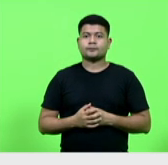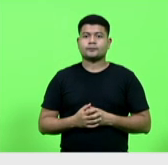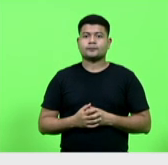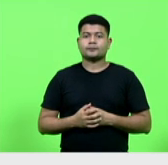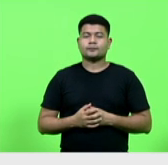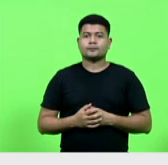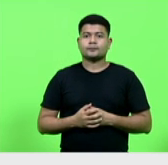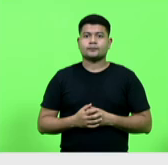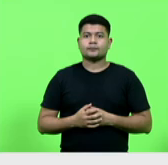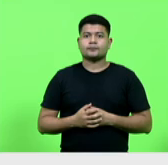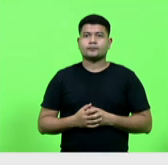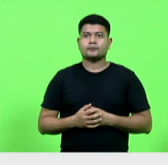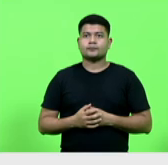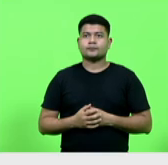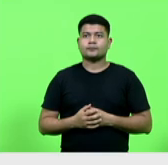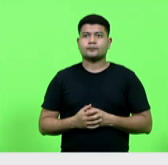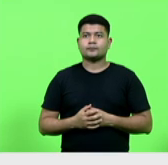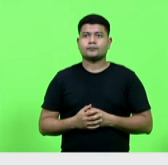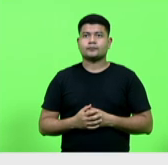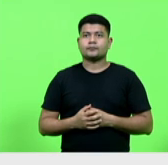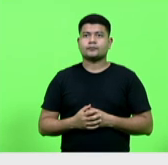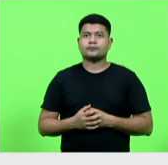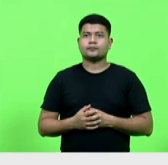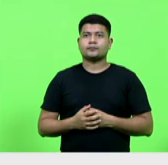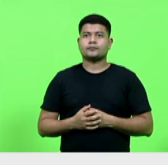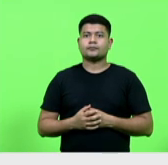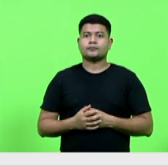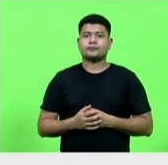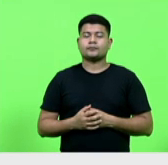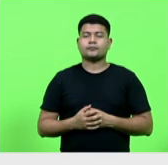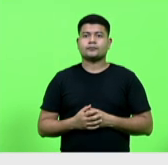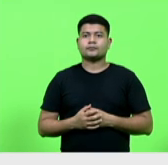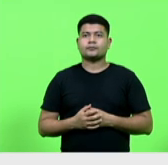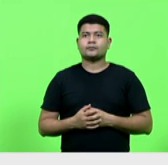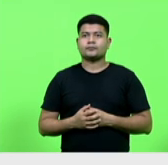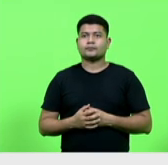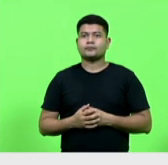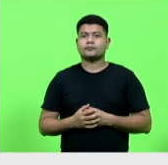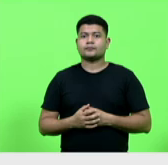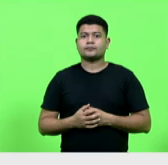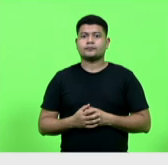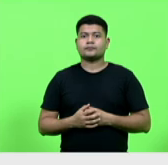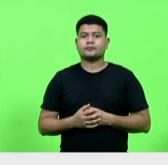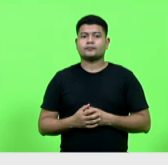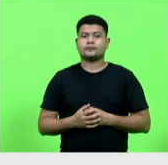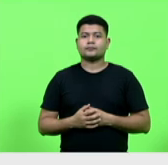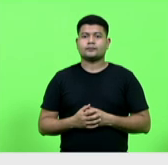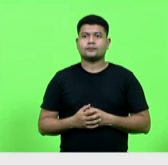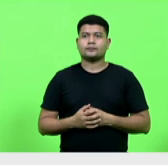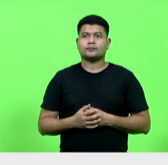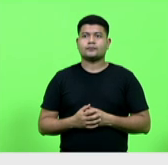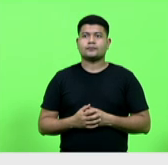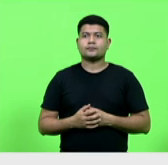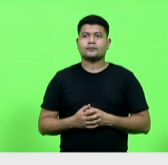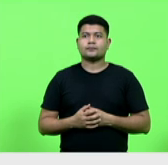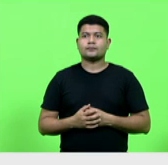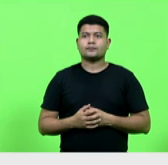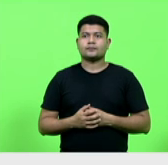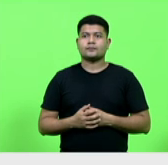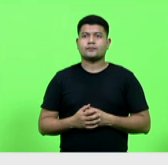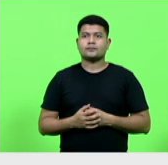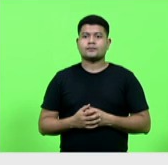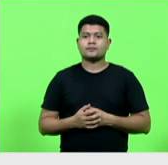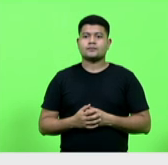deputado coronel Mocelin, vota virtual lá do da sala de imprensa, como vota o